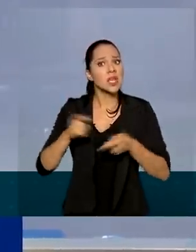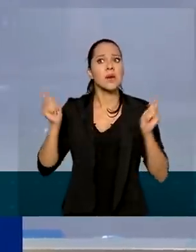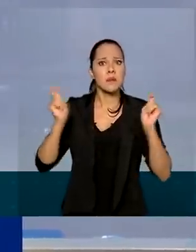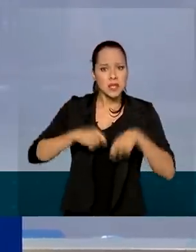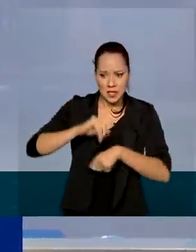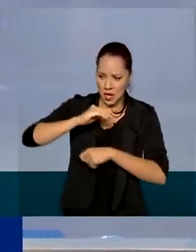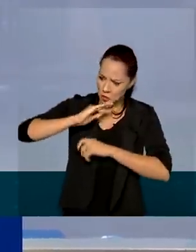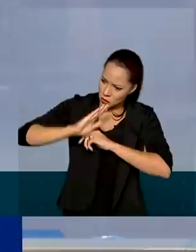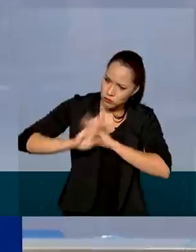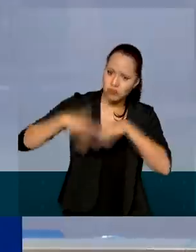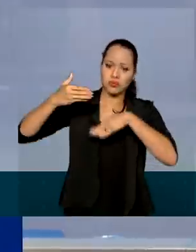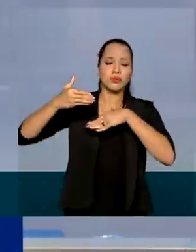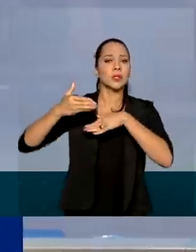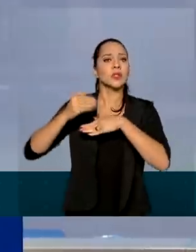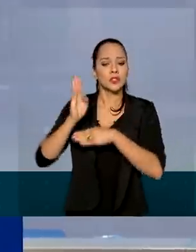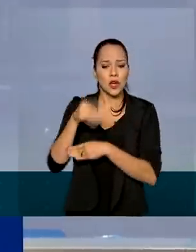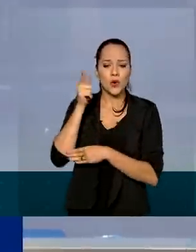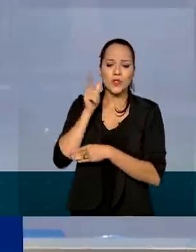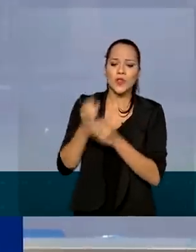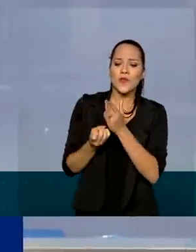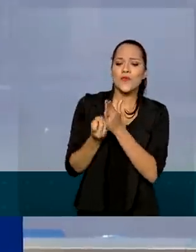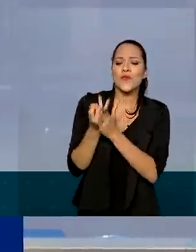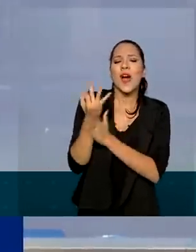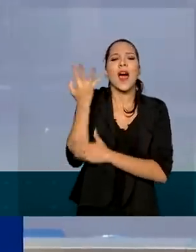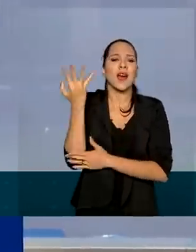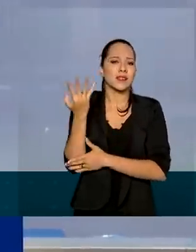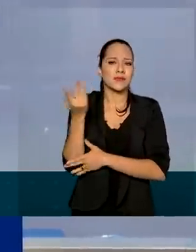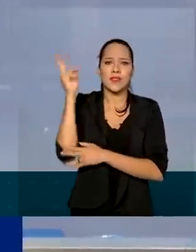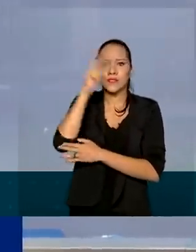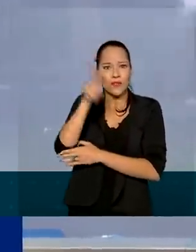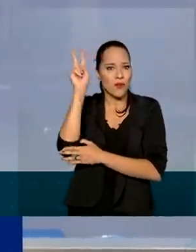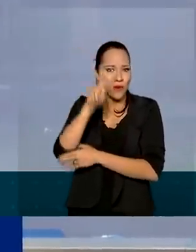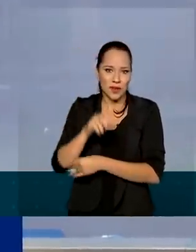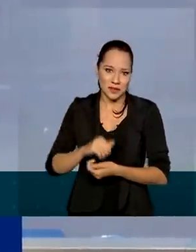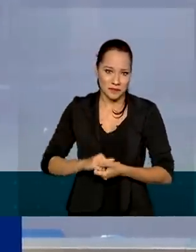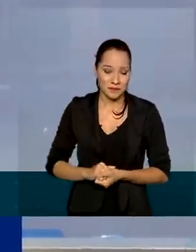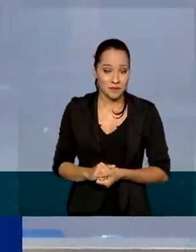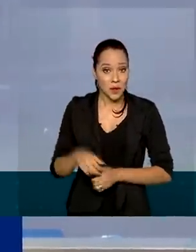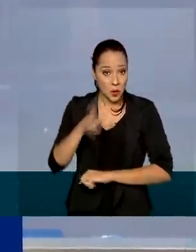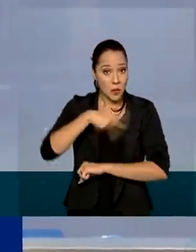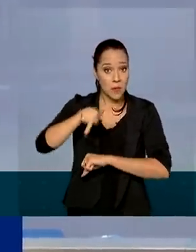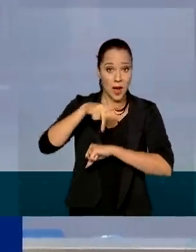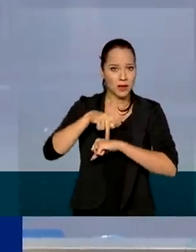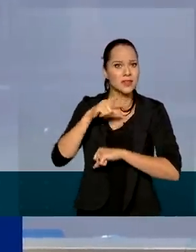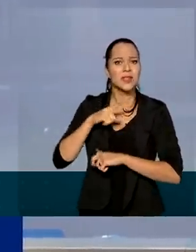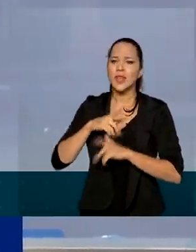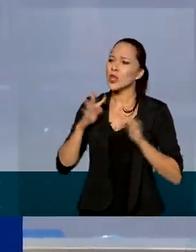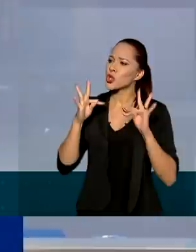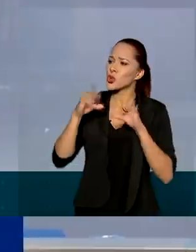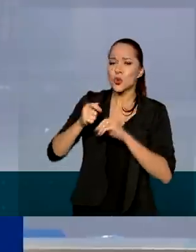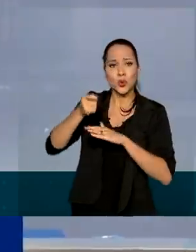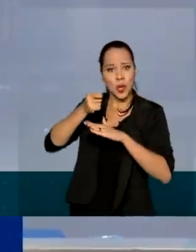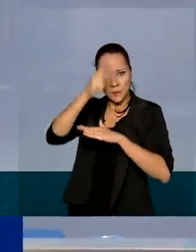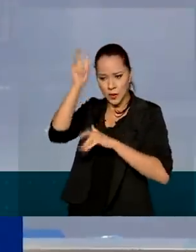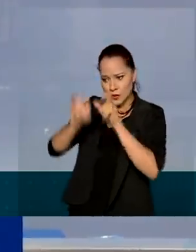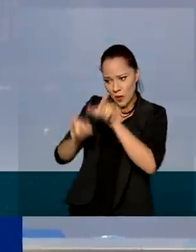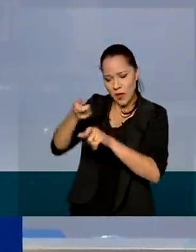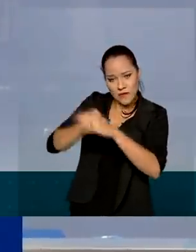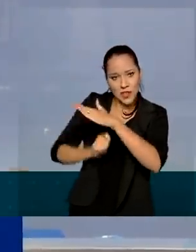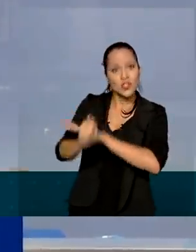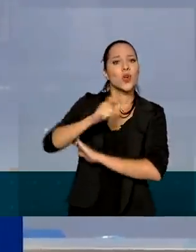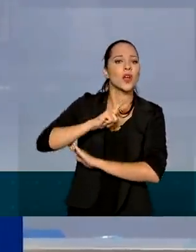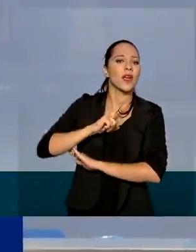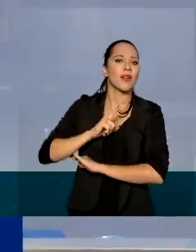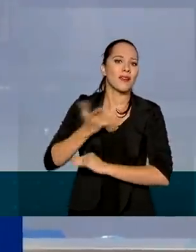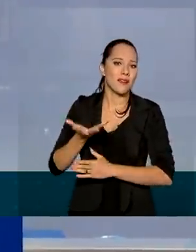reinventar e fez isso várias vezes ao longo da sua história. Um país que tem tudo o que o investidor quer, um mercado que